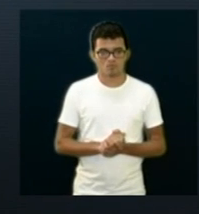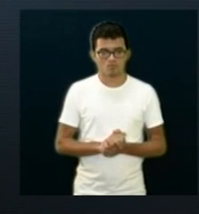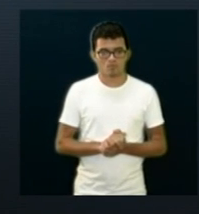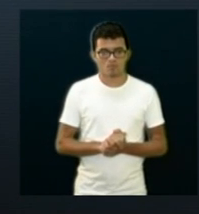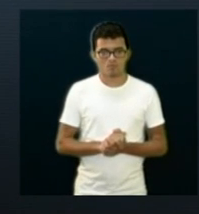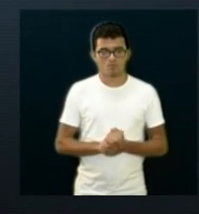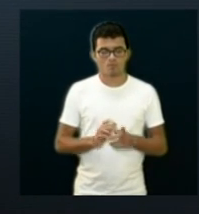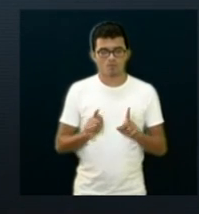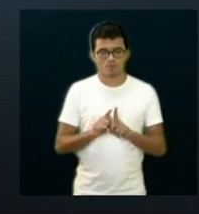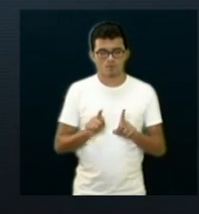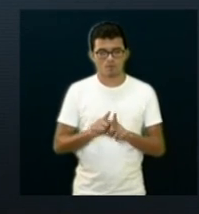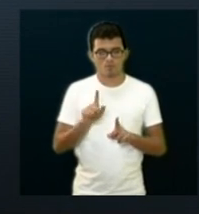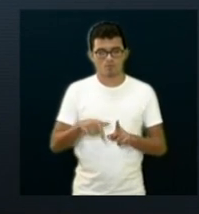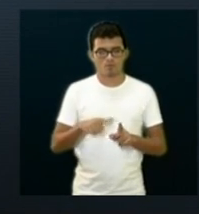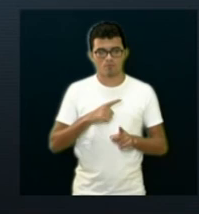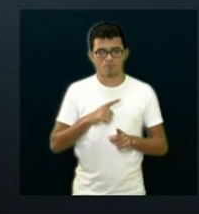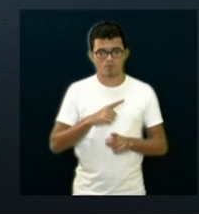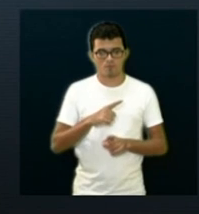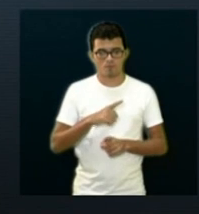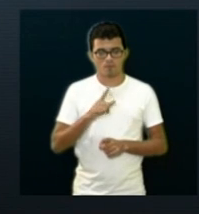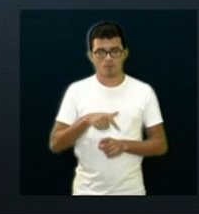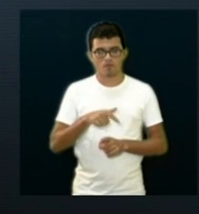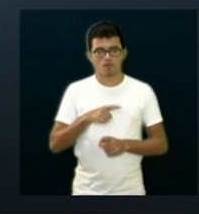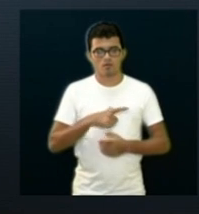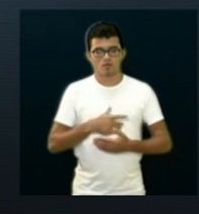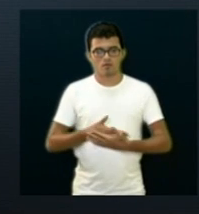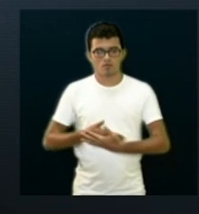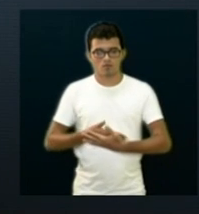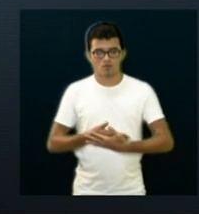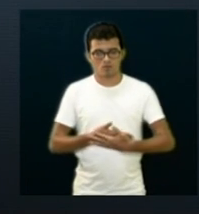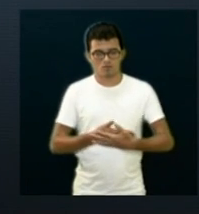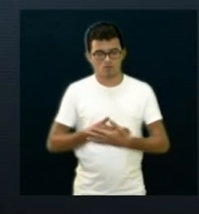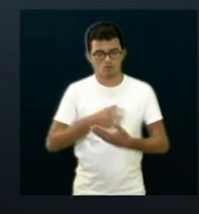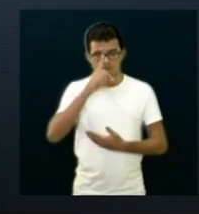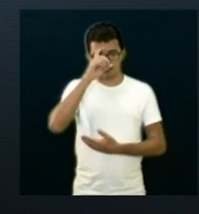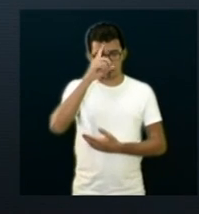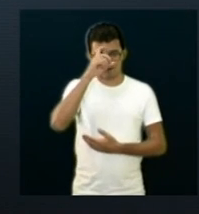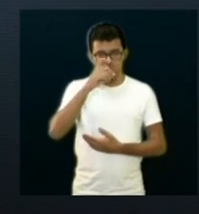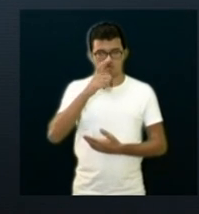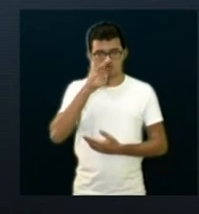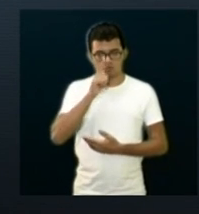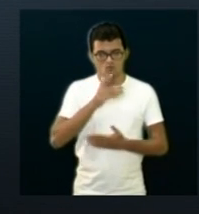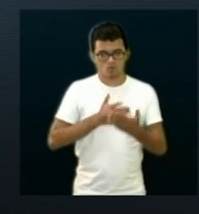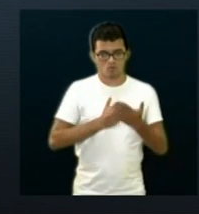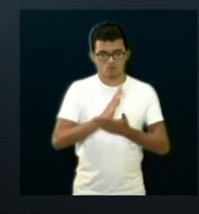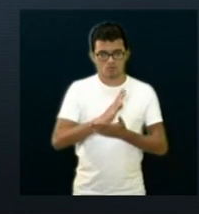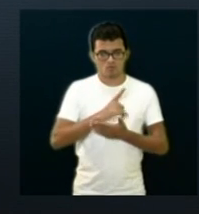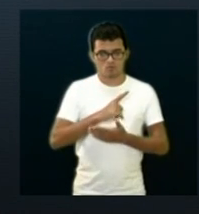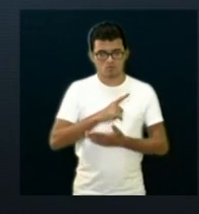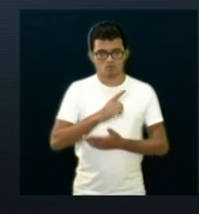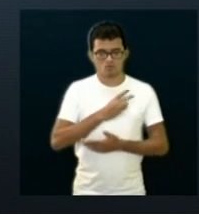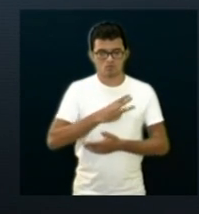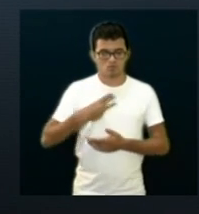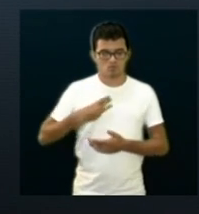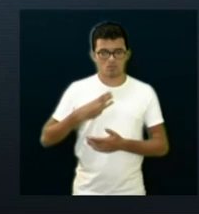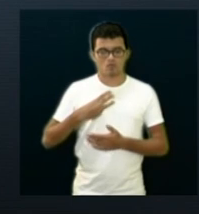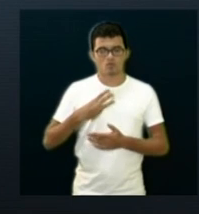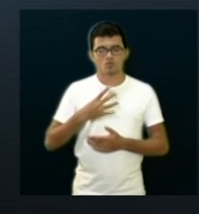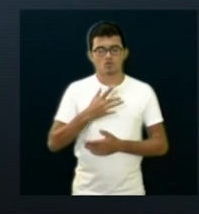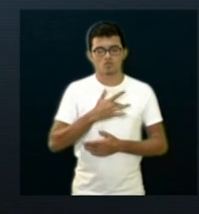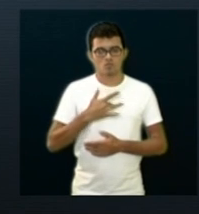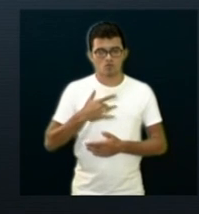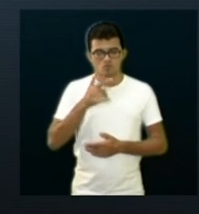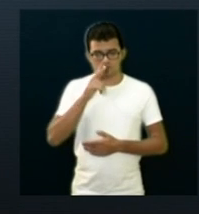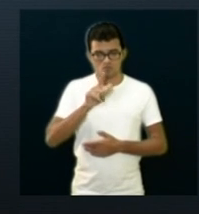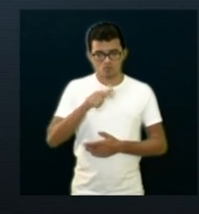A maternidade de gota de leite, não sei se todo mundo já está sabendo, mas ela conseguiu a aprovação pelo Ministério da Saúde do certificado de filantropia,